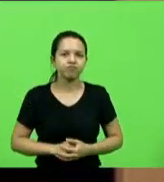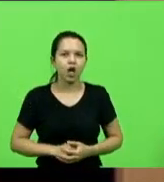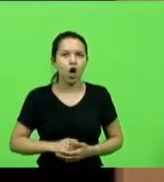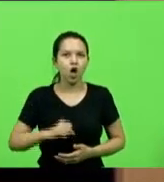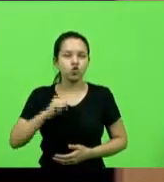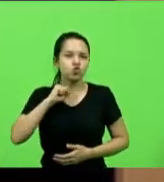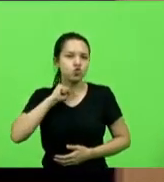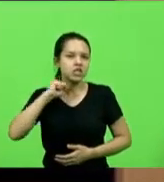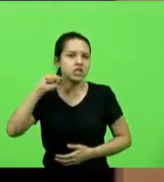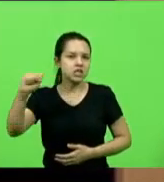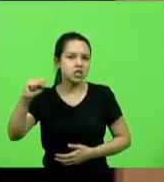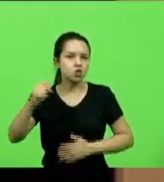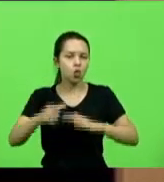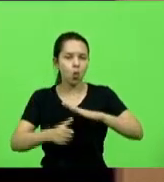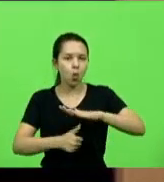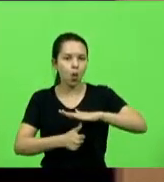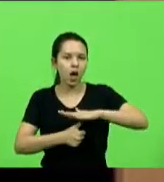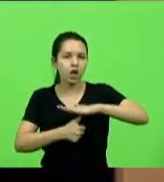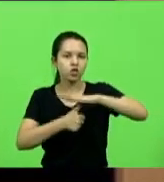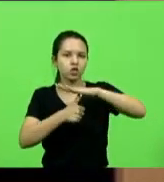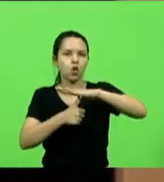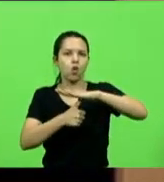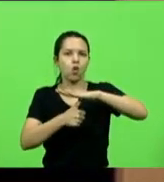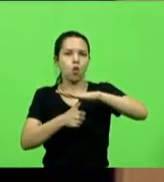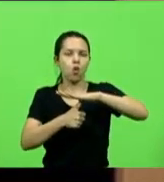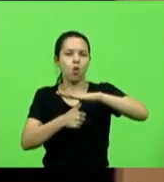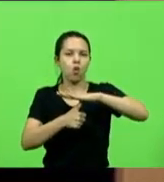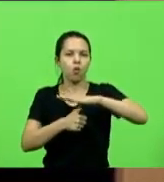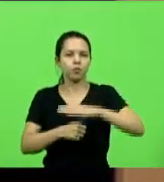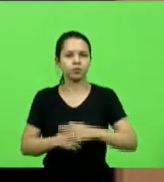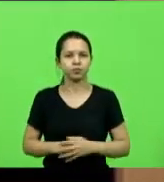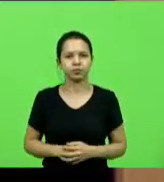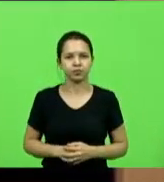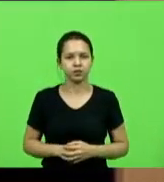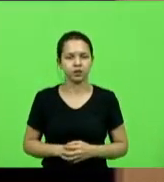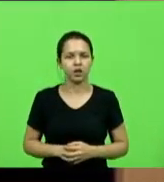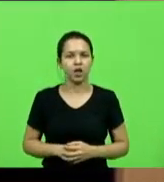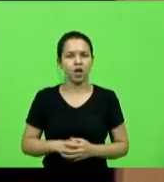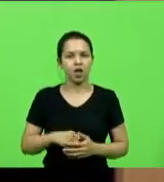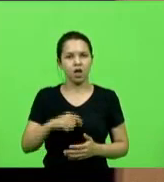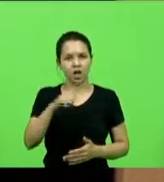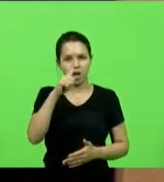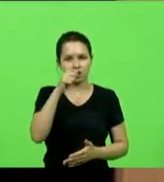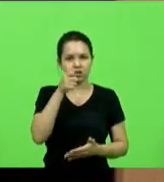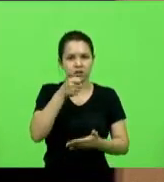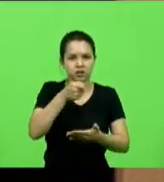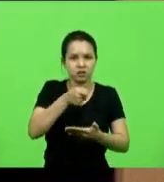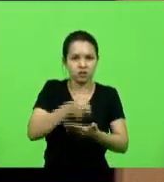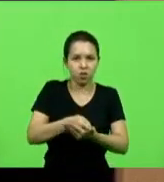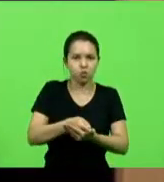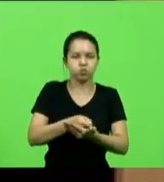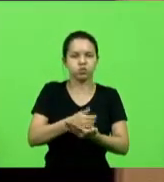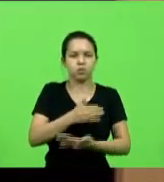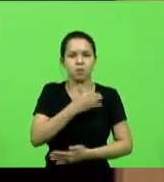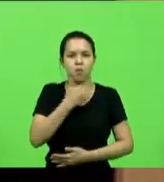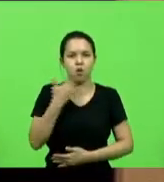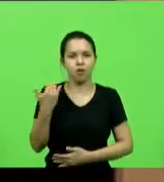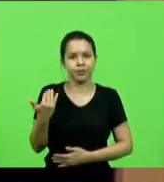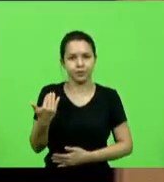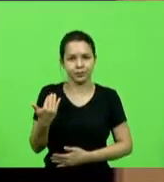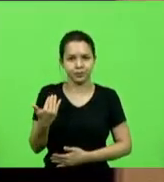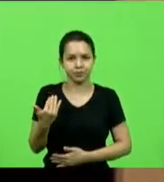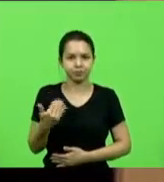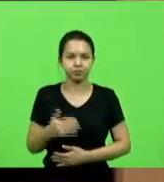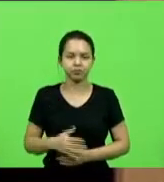quem prisão foi ultraje e sentença de morte. Vou pegar outro